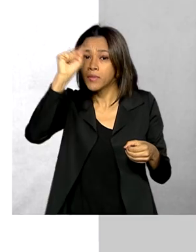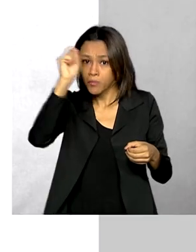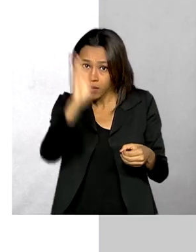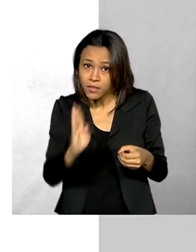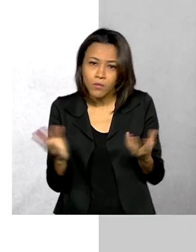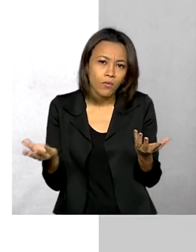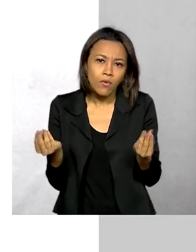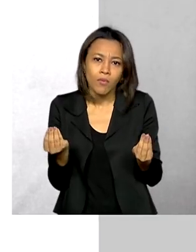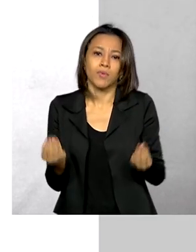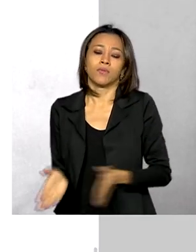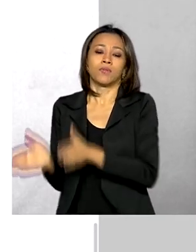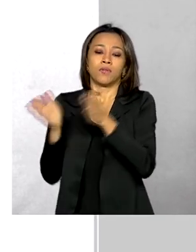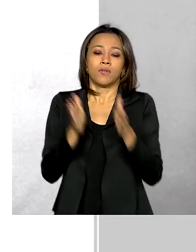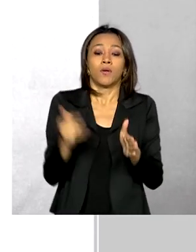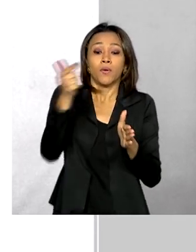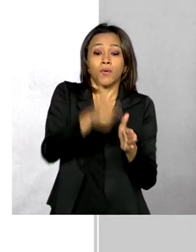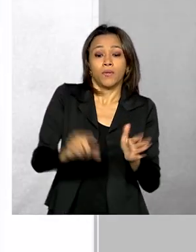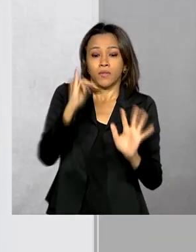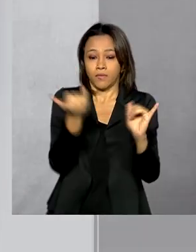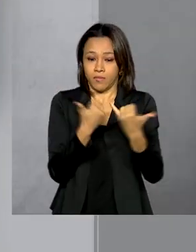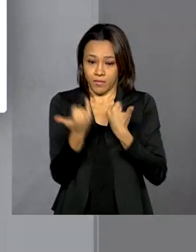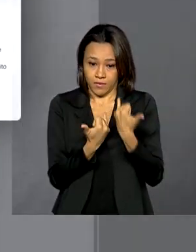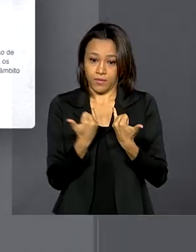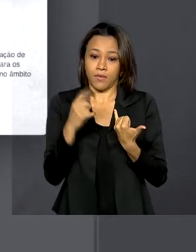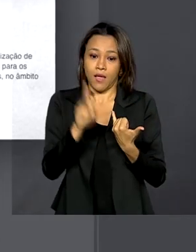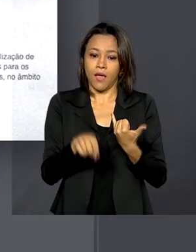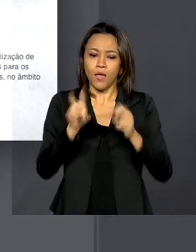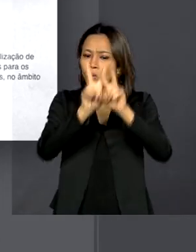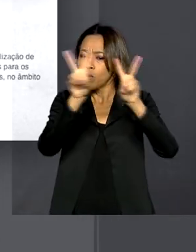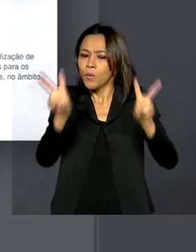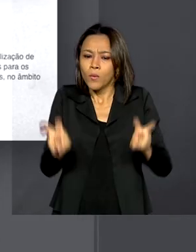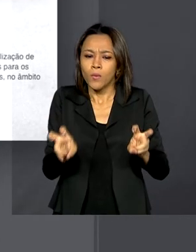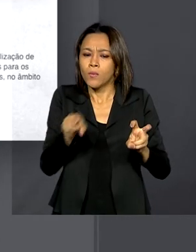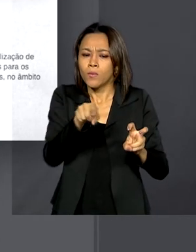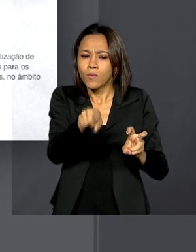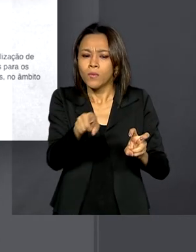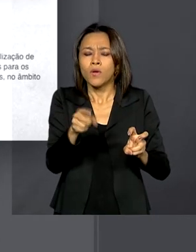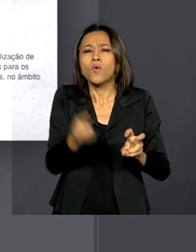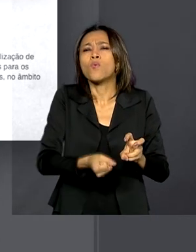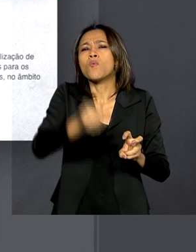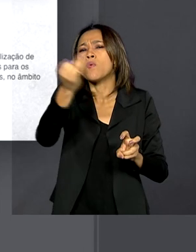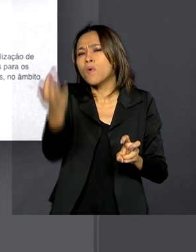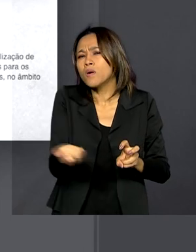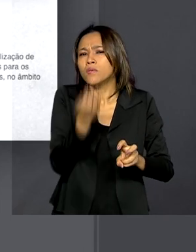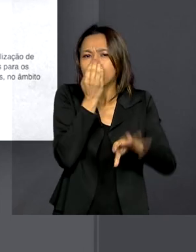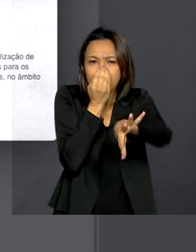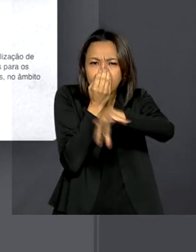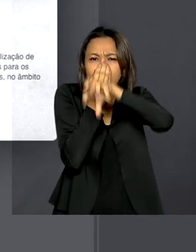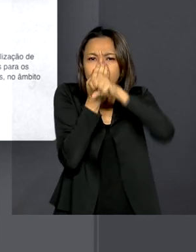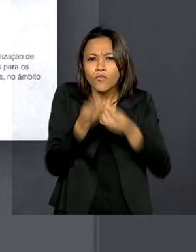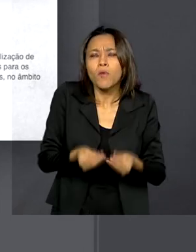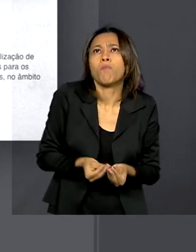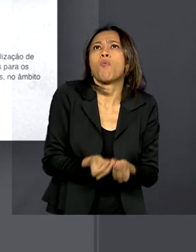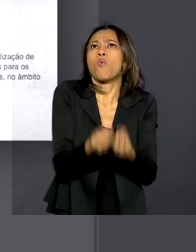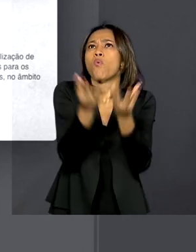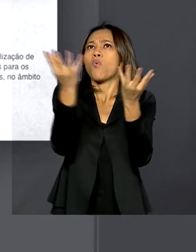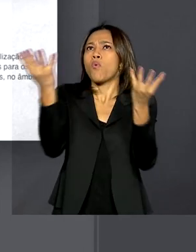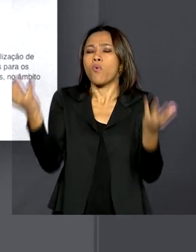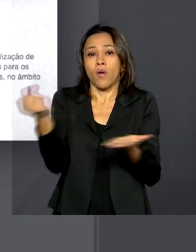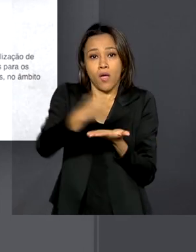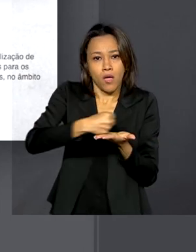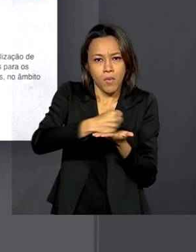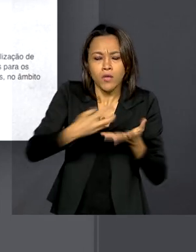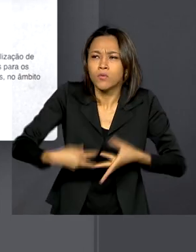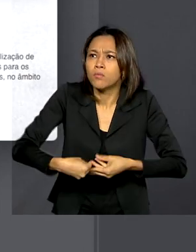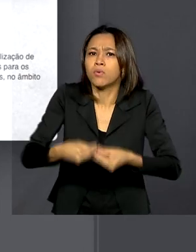Outros dados disponíveis são sobre o total de respiradores distribuídos, de medicamentos